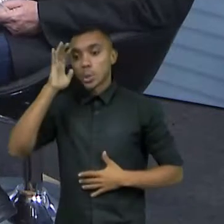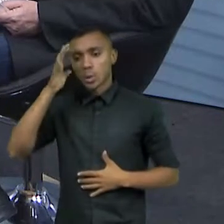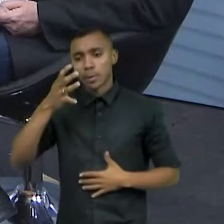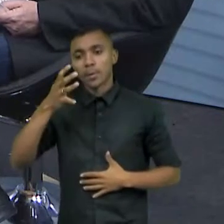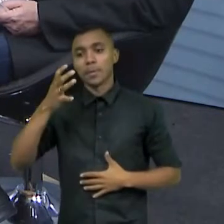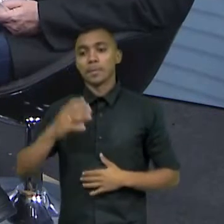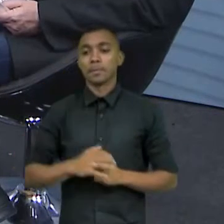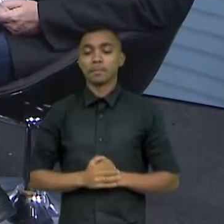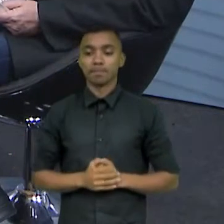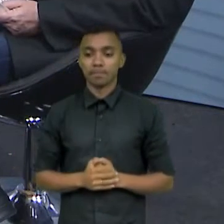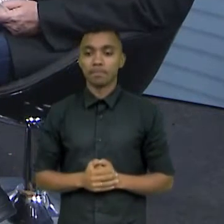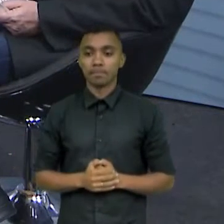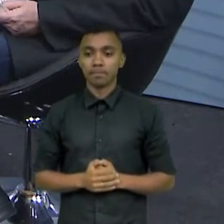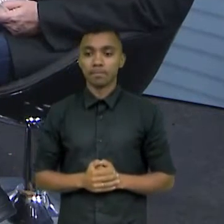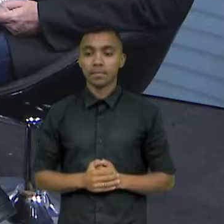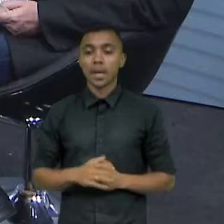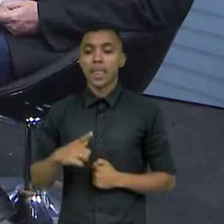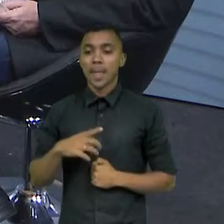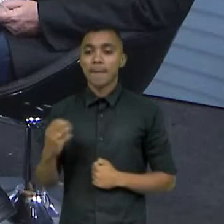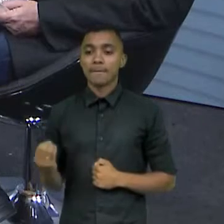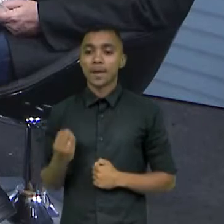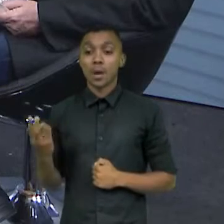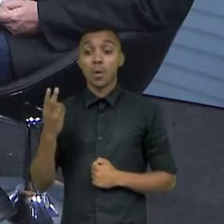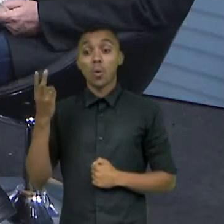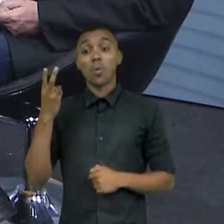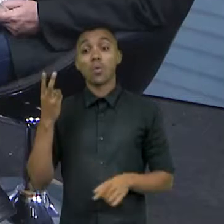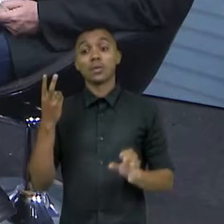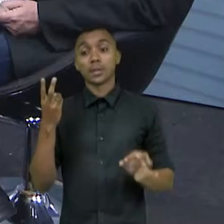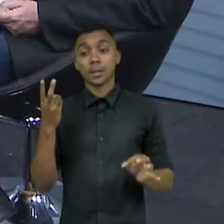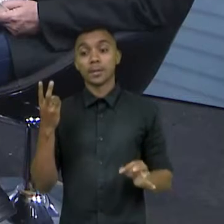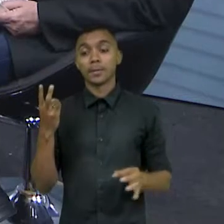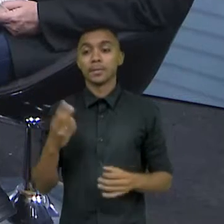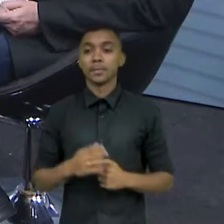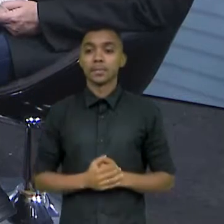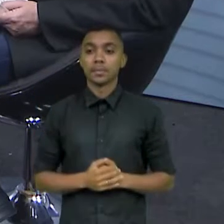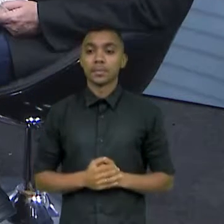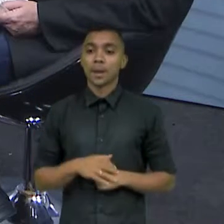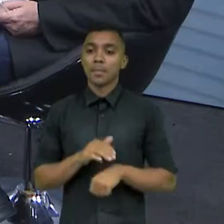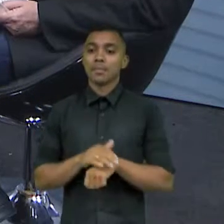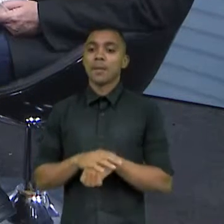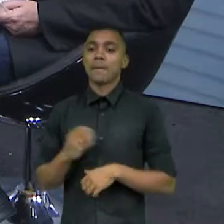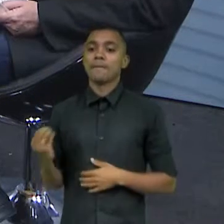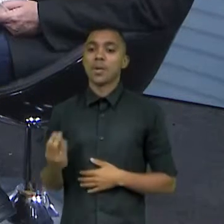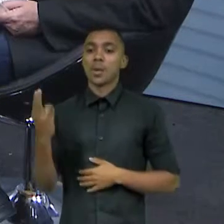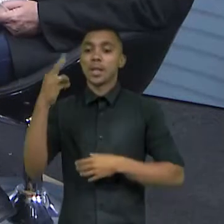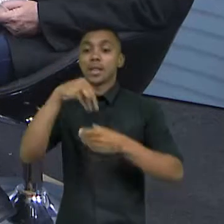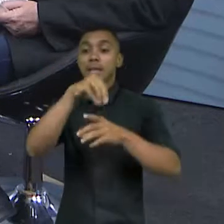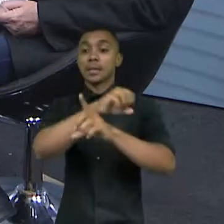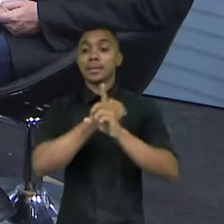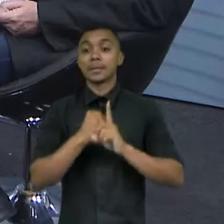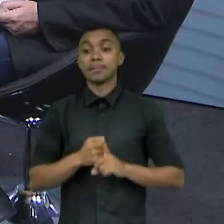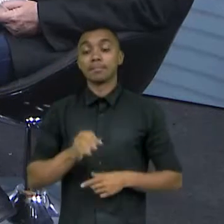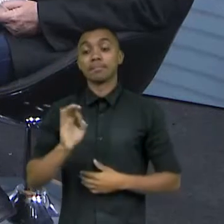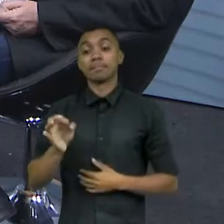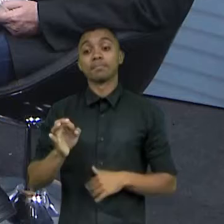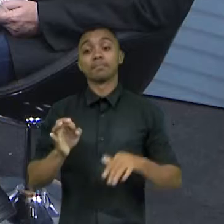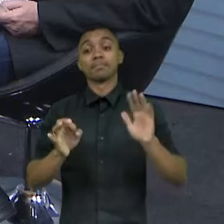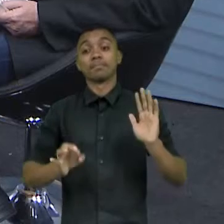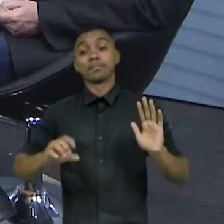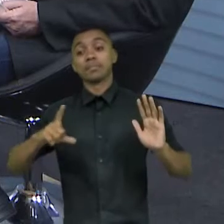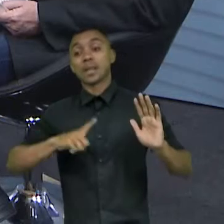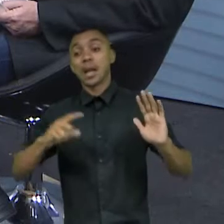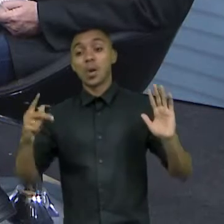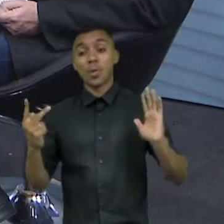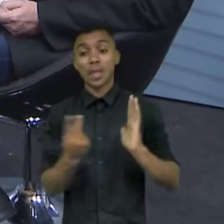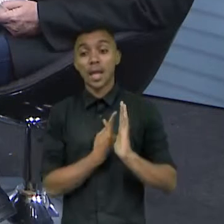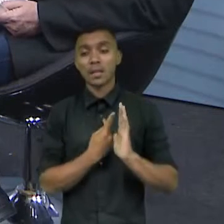seja, é bom para ela, agrega a valor, a marca dela, né? Ela se valoriza socialmente. E esses impactos